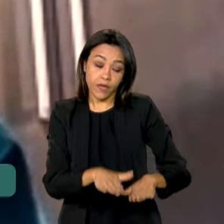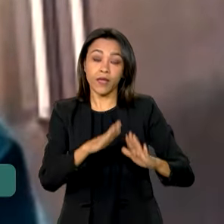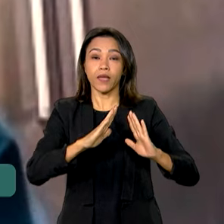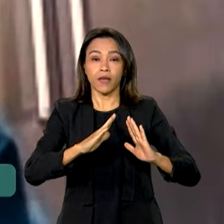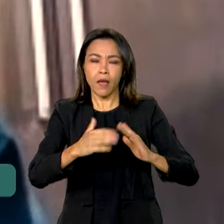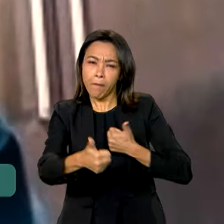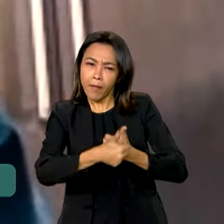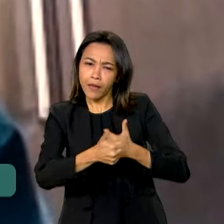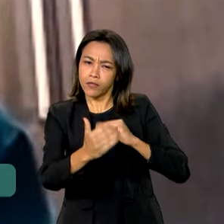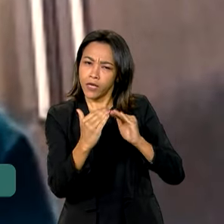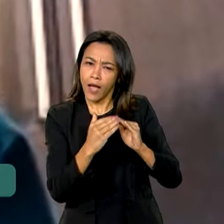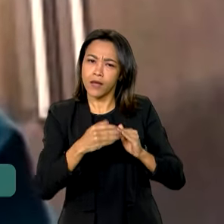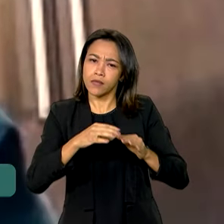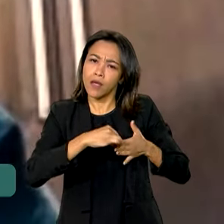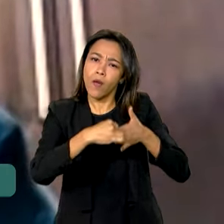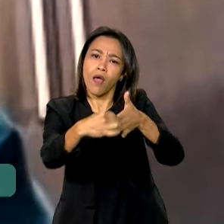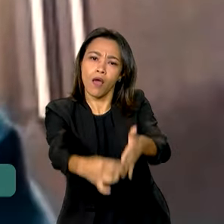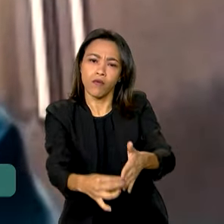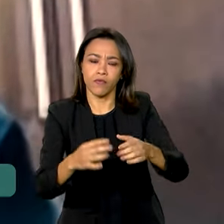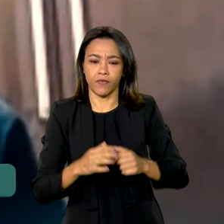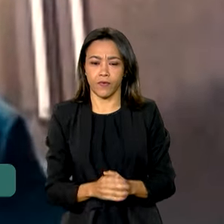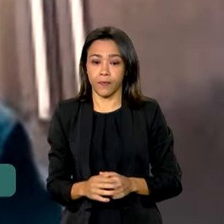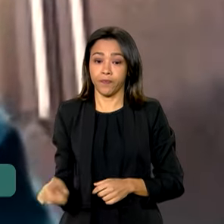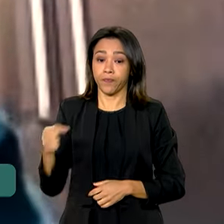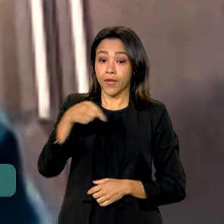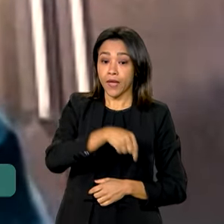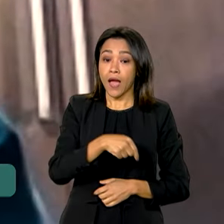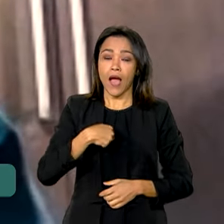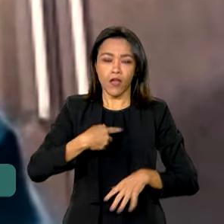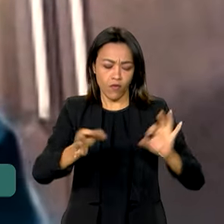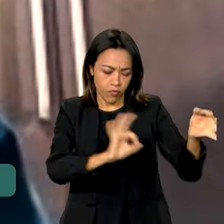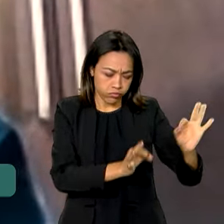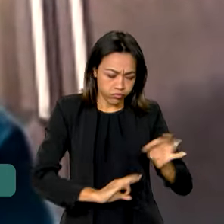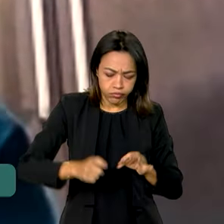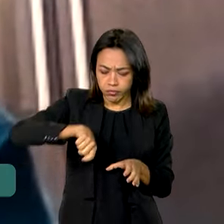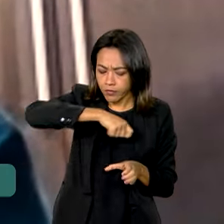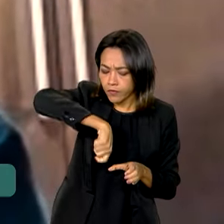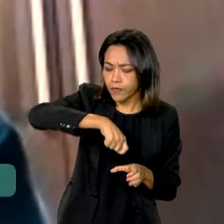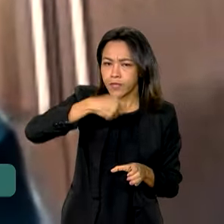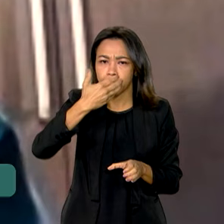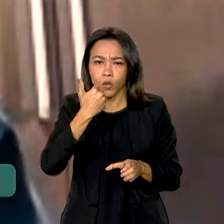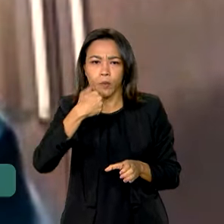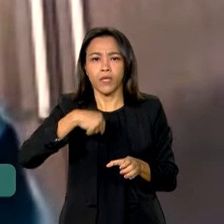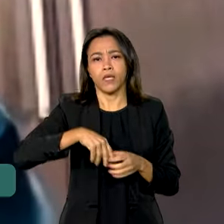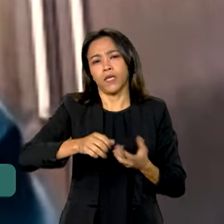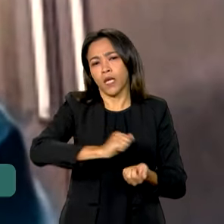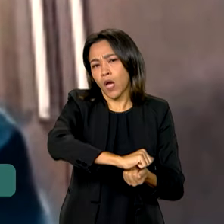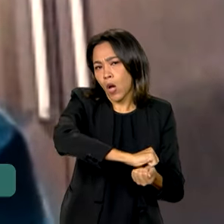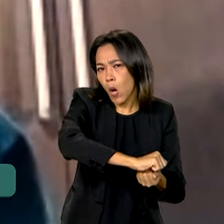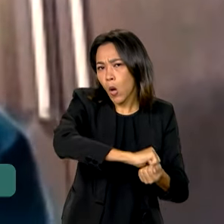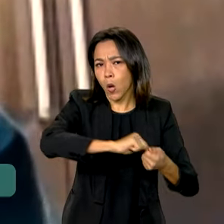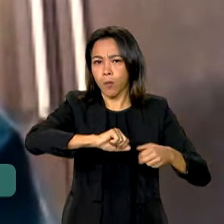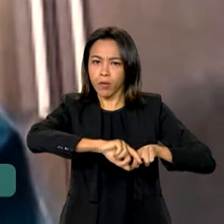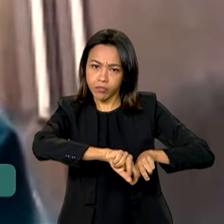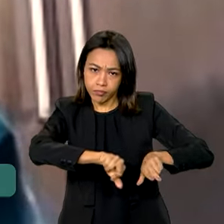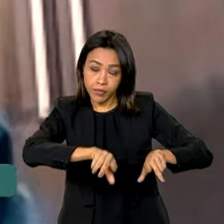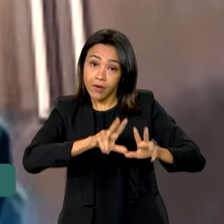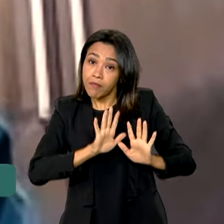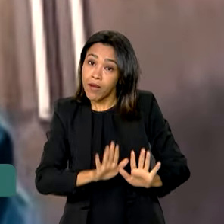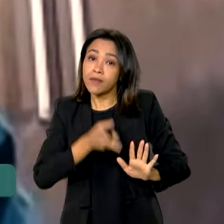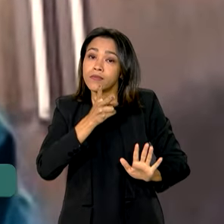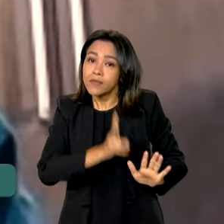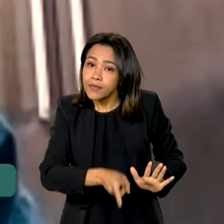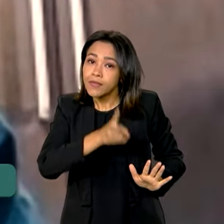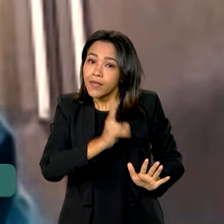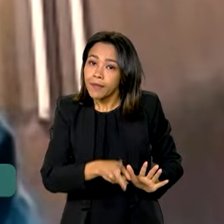minutinhos eu levo ela. Levo ela, fico aqui em casa, já vou cuidar de comida, roupa. Mas constantemente eu